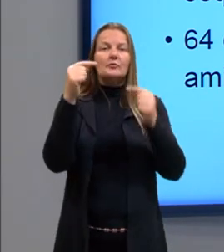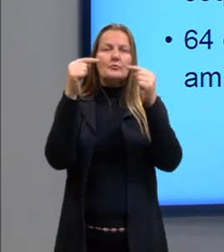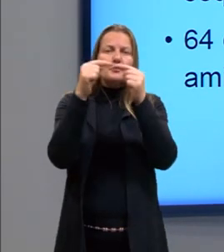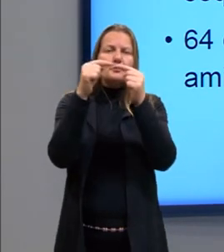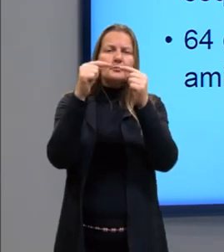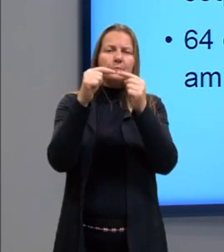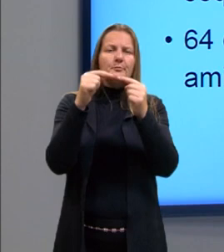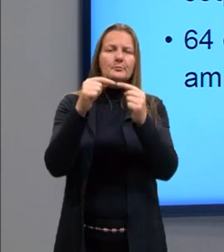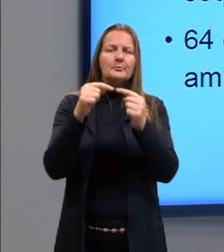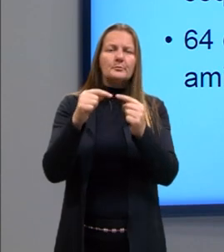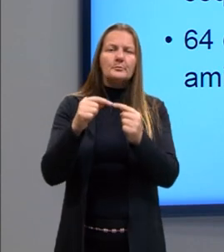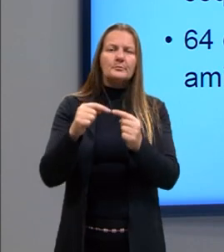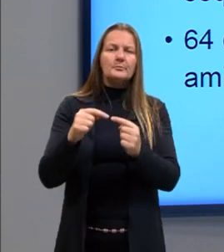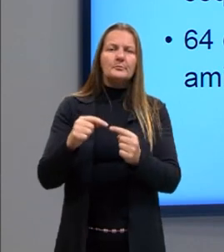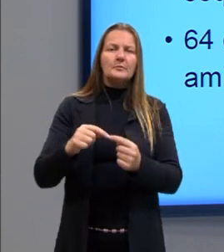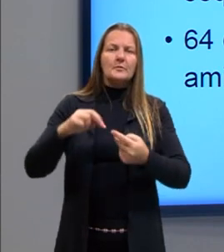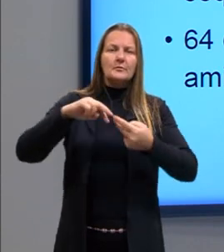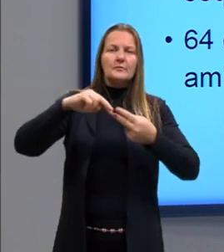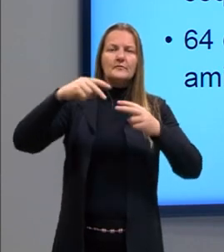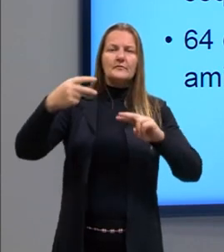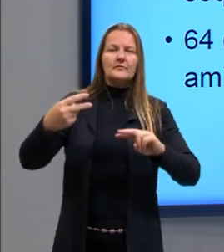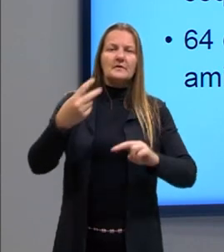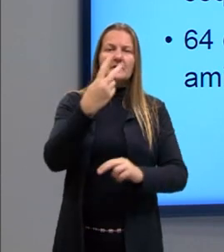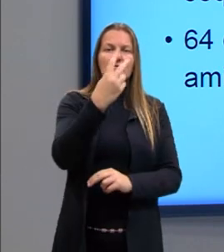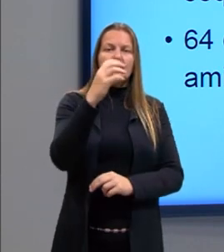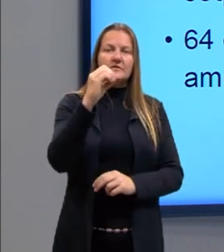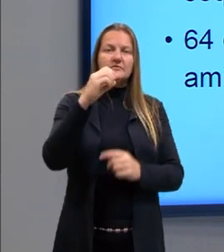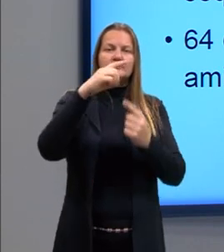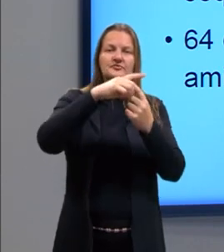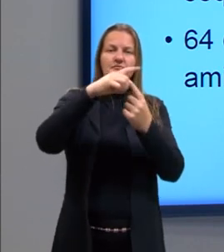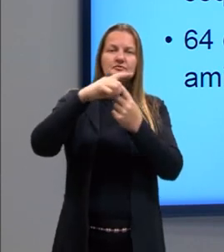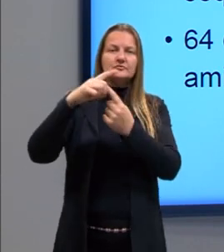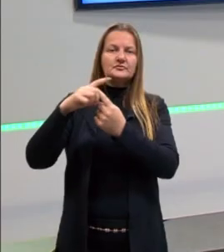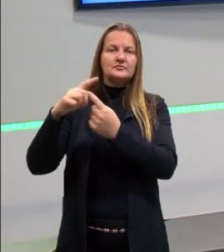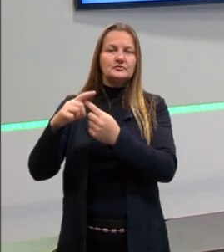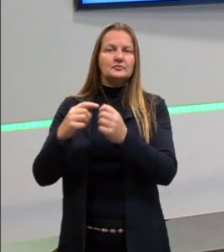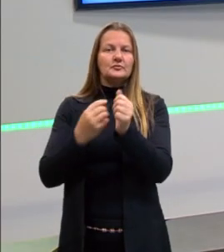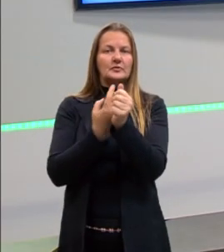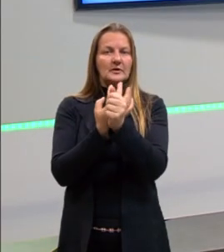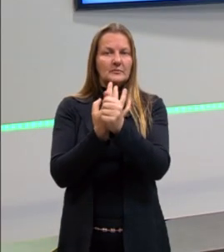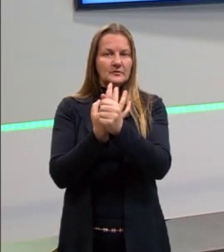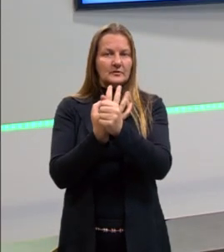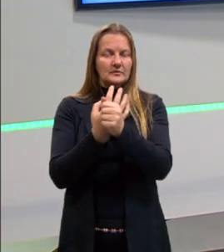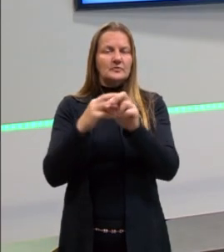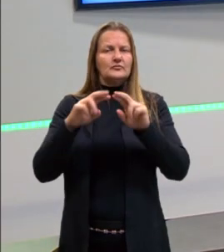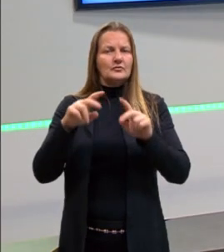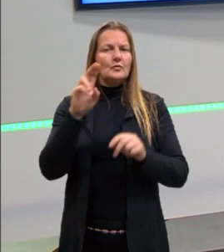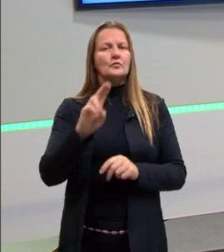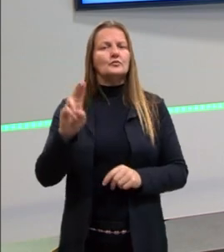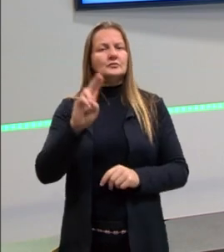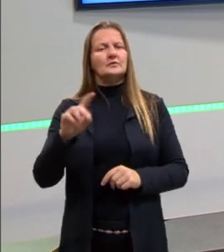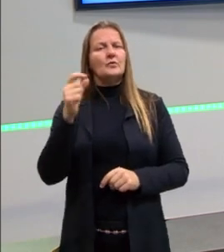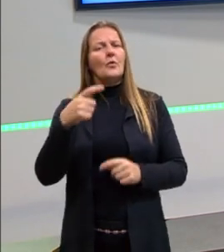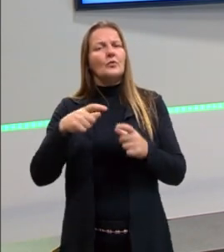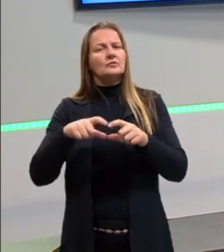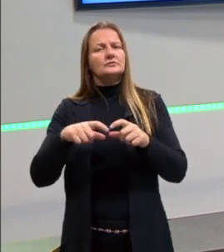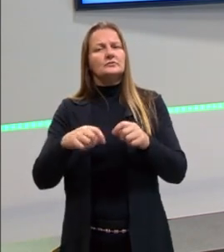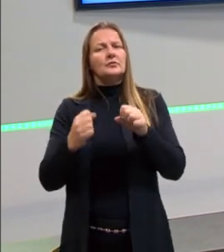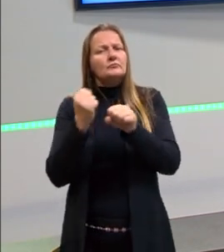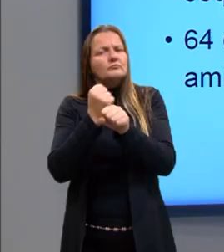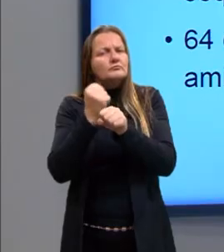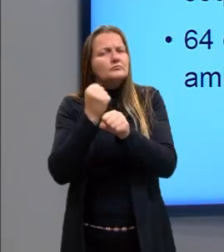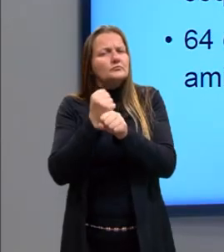transformarão em 20 diferentes tipos de aminoácidos utilizados na produção